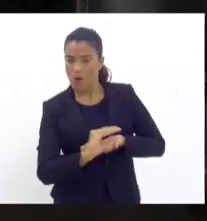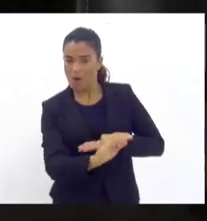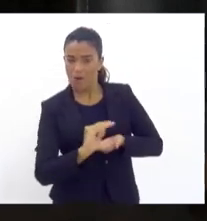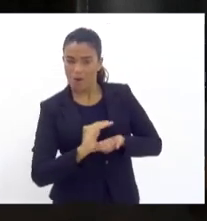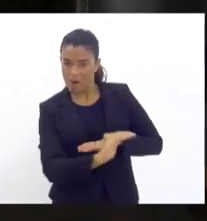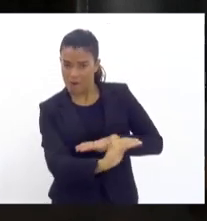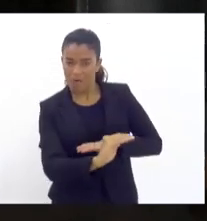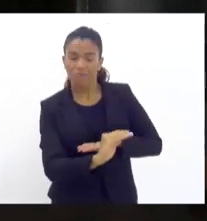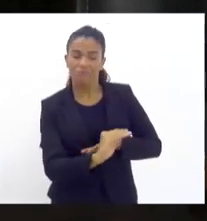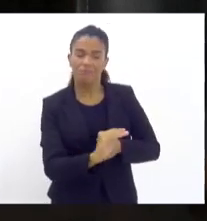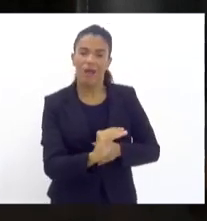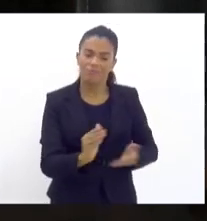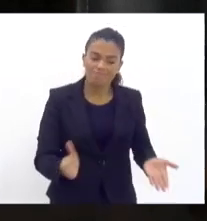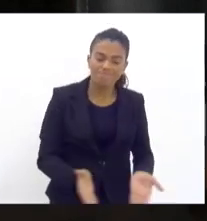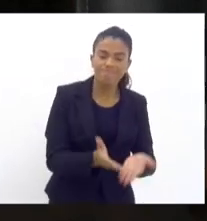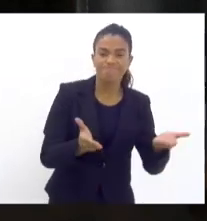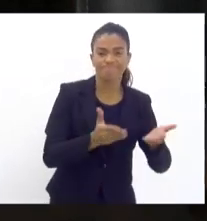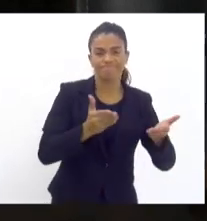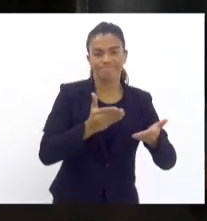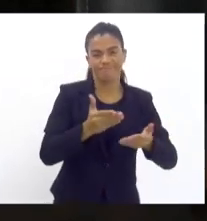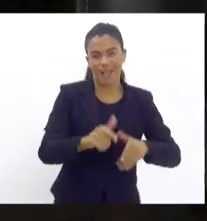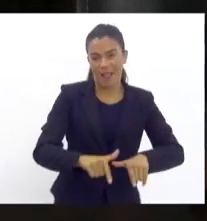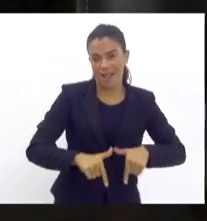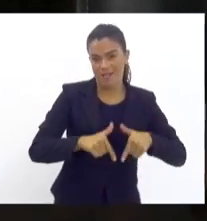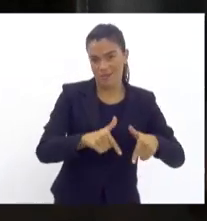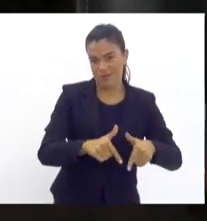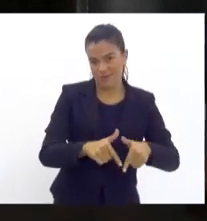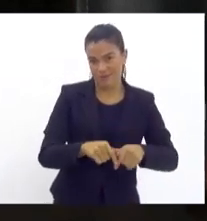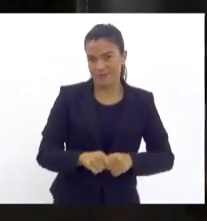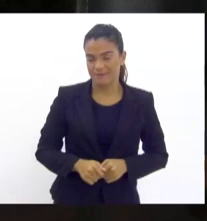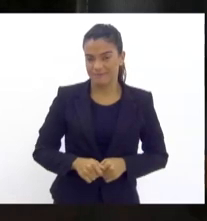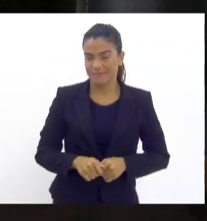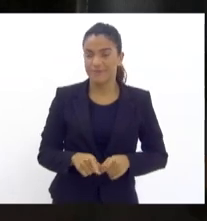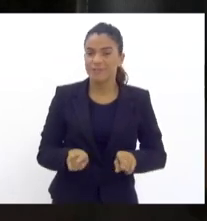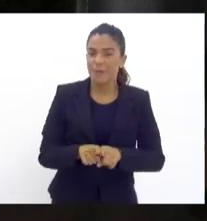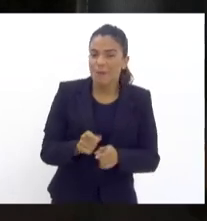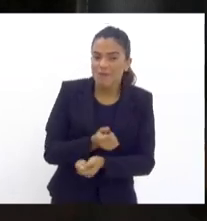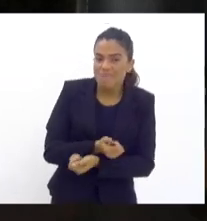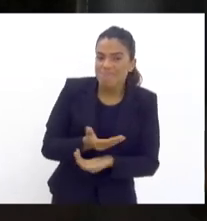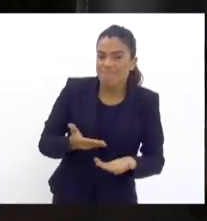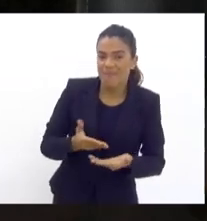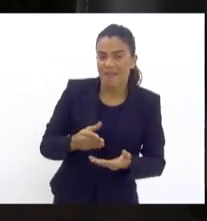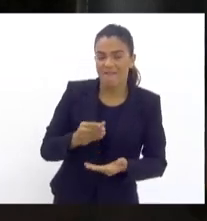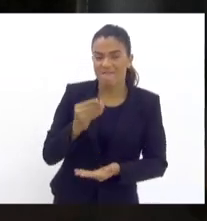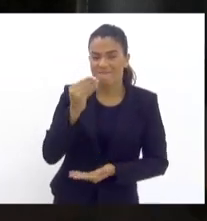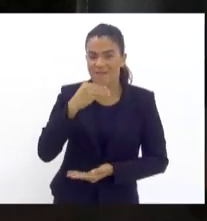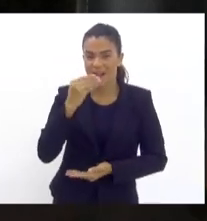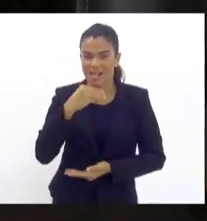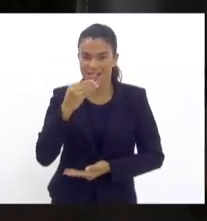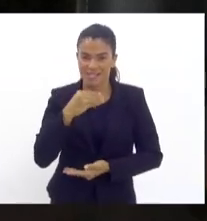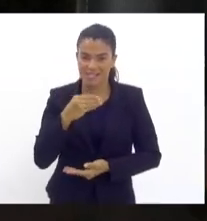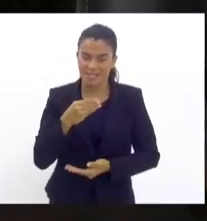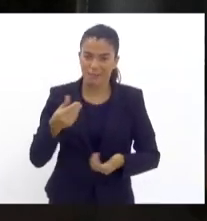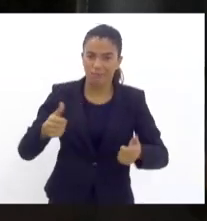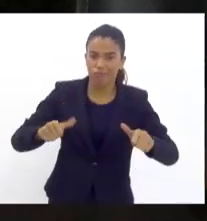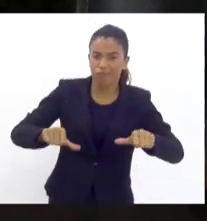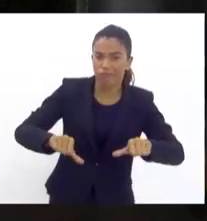de ações, de gerar essa instabilidade de enfraquecer o papel da polícia.